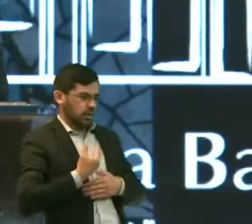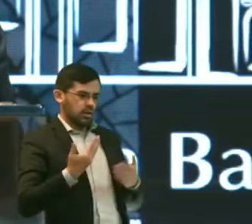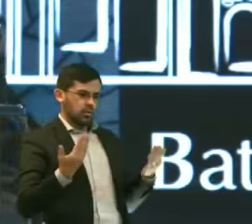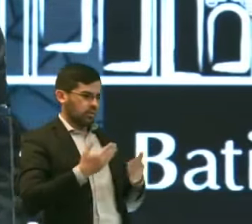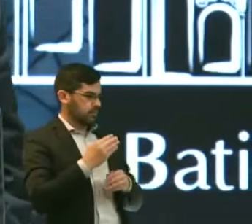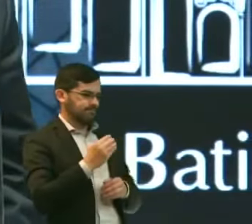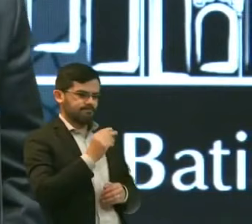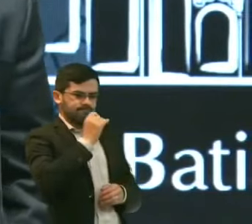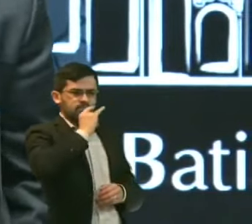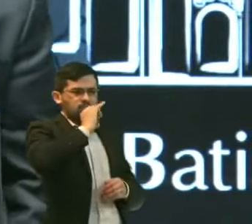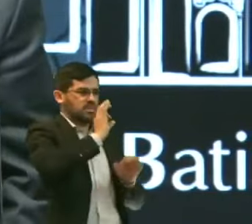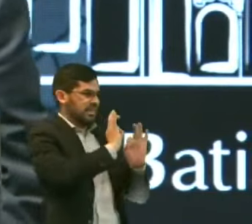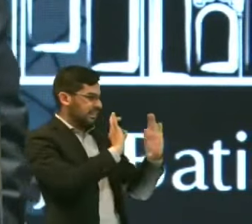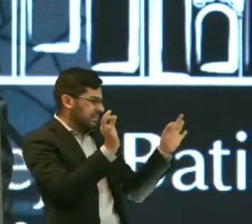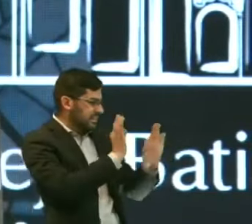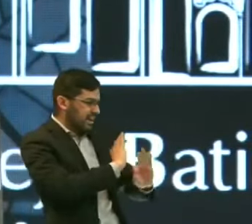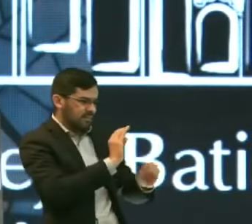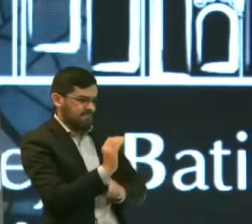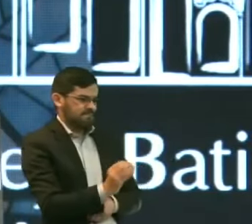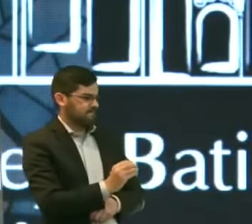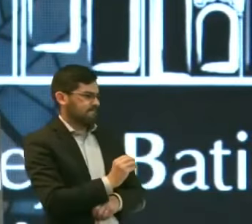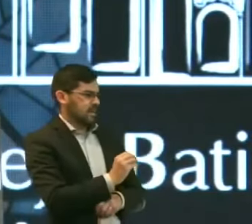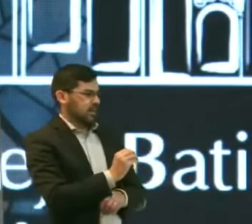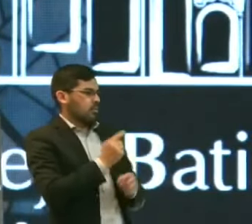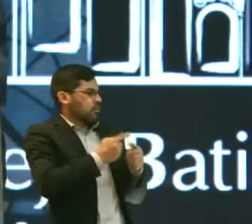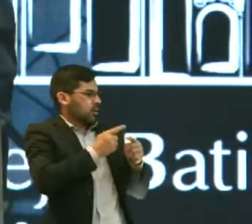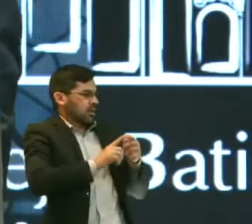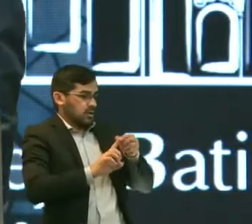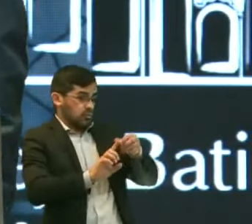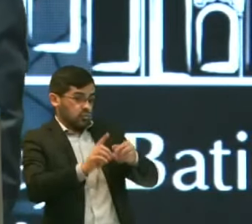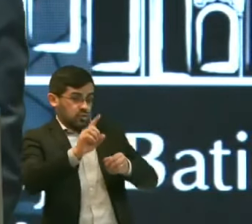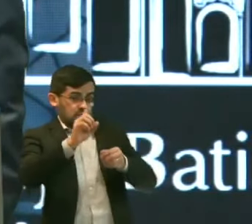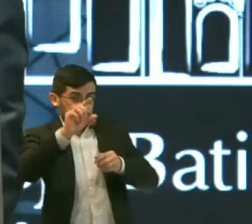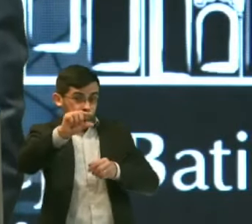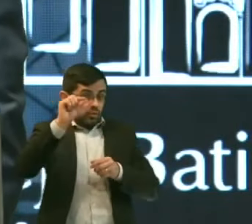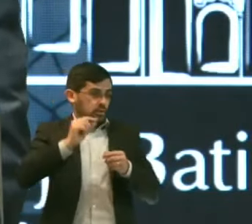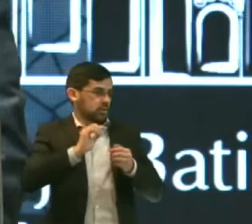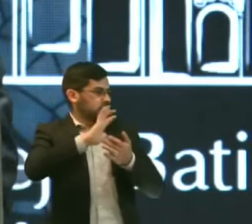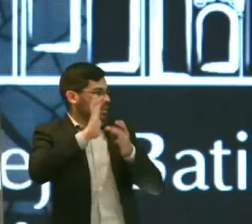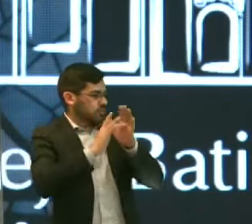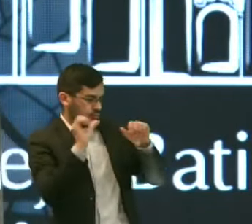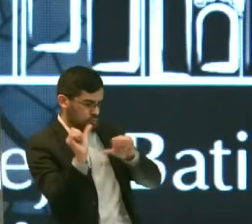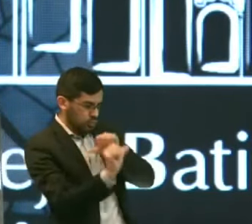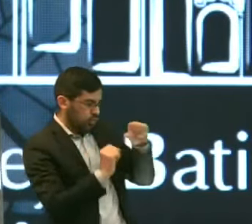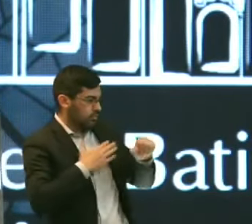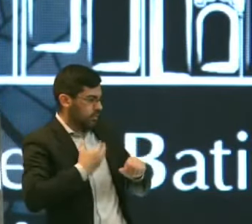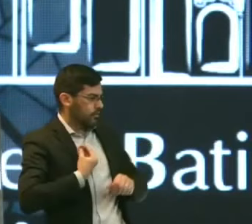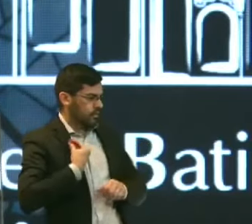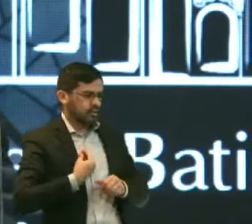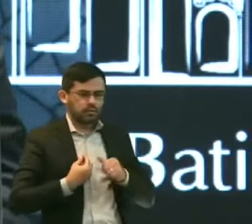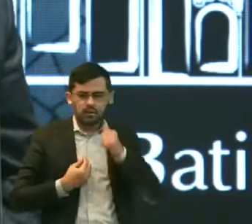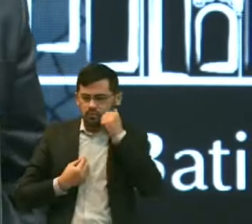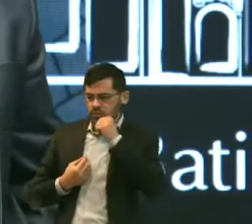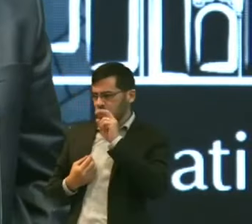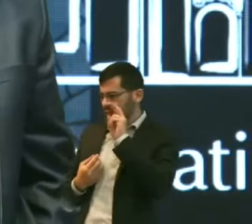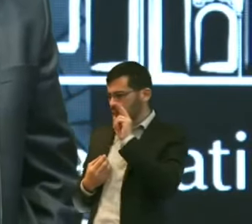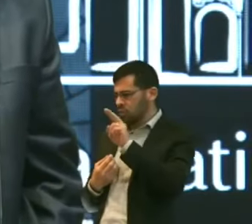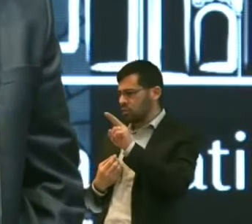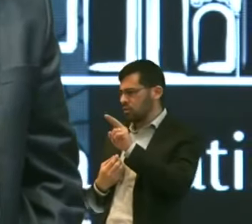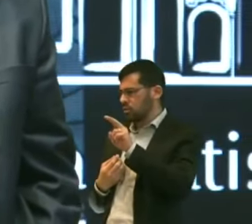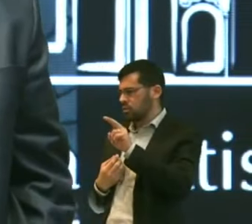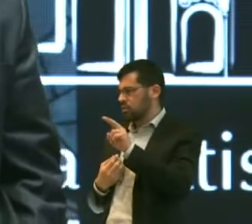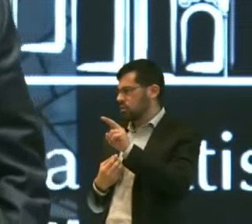Eu não bebo mais Daquele momento em diante Eu decidi Que Jesus vai me ajudar E eu não vou beber mais E a mulher Olhou para a filha E disse